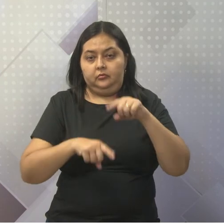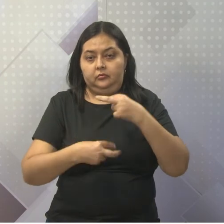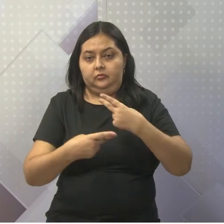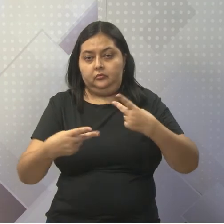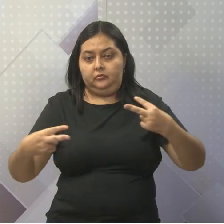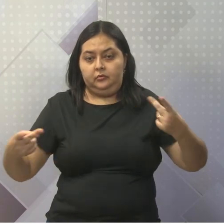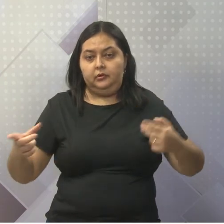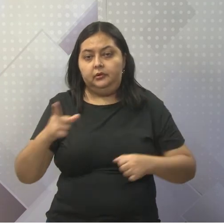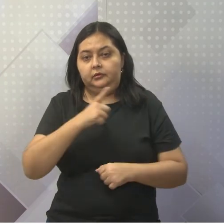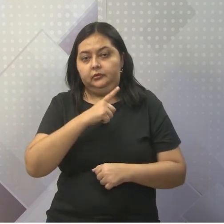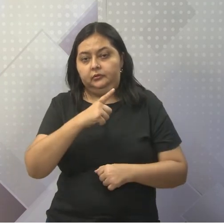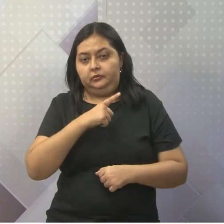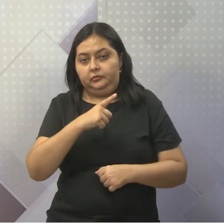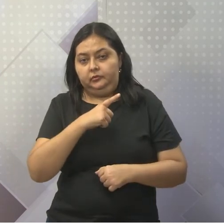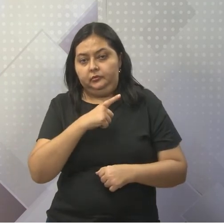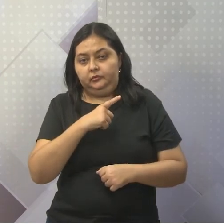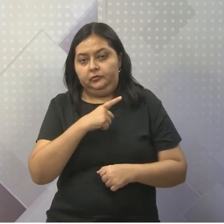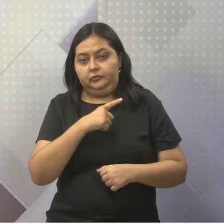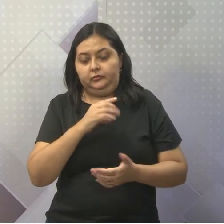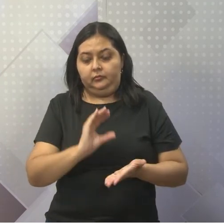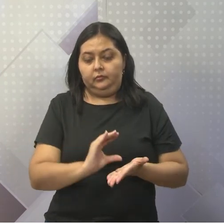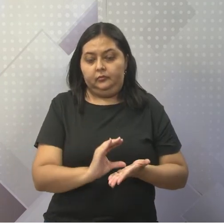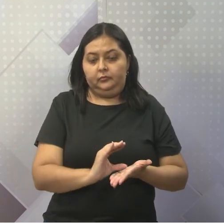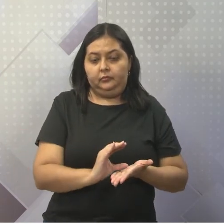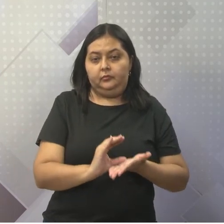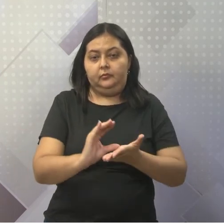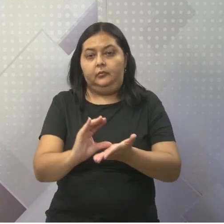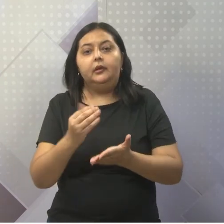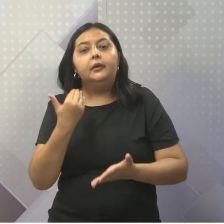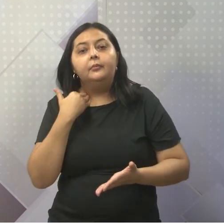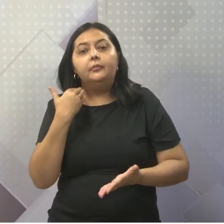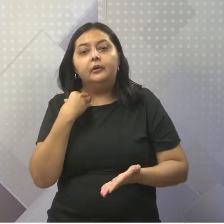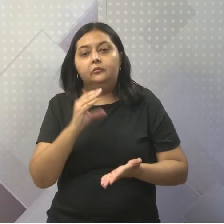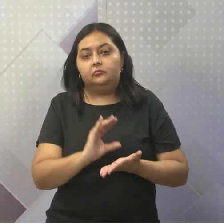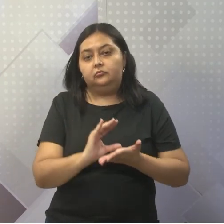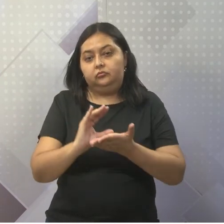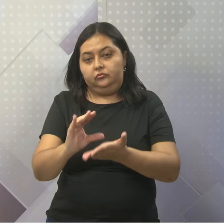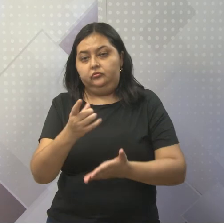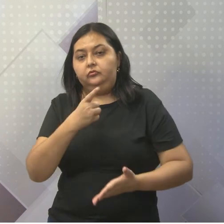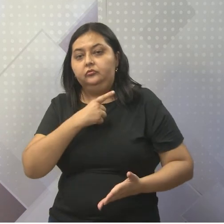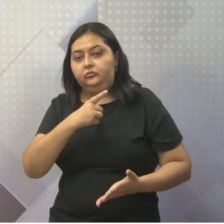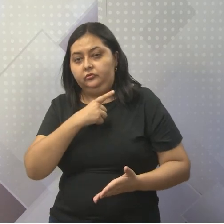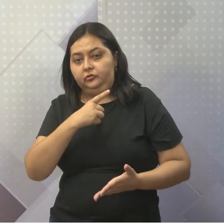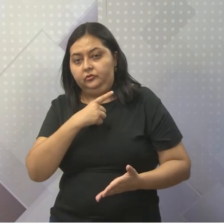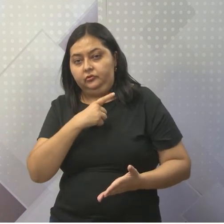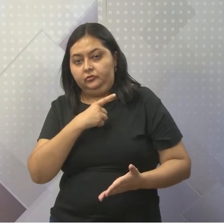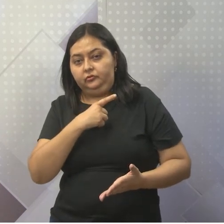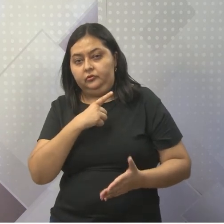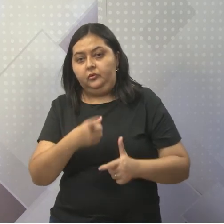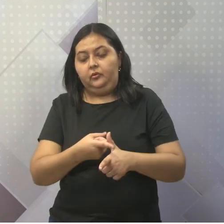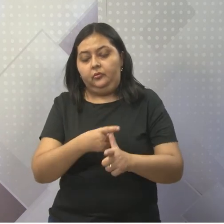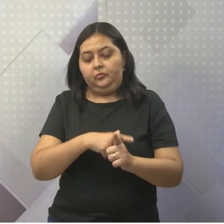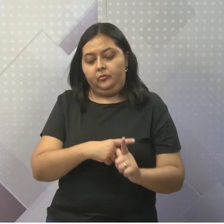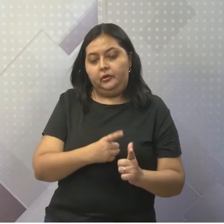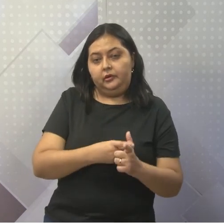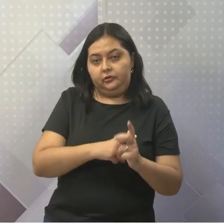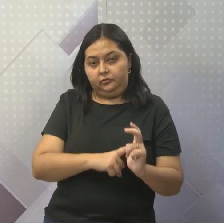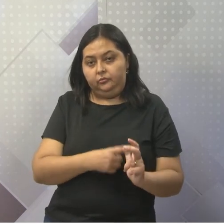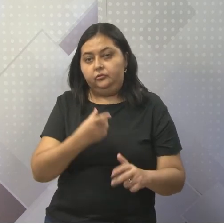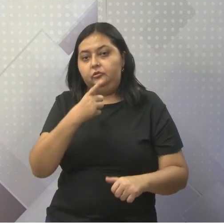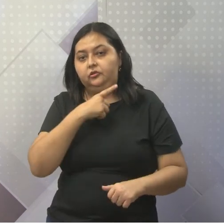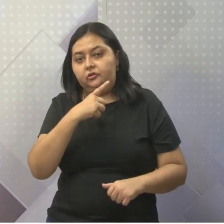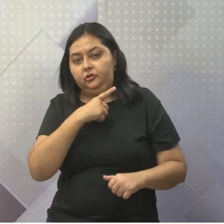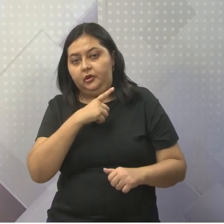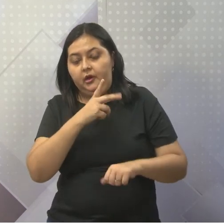capitais, investimentos e empréstimos. E eram poucos, tá certo? Enquanto os países subdesenvolvidos, como